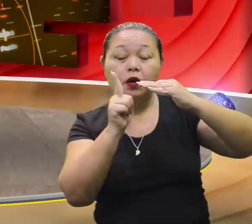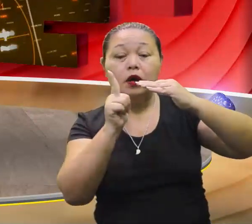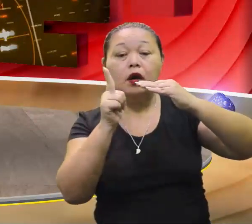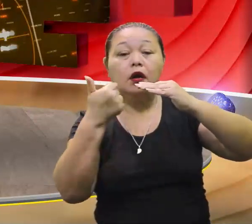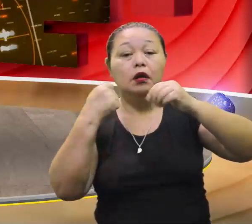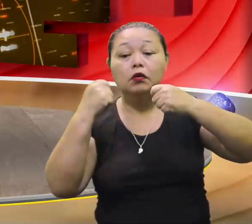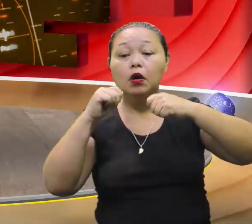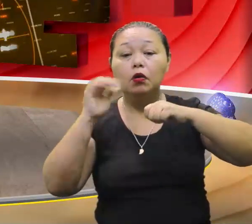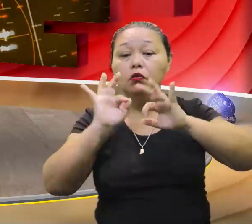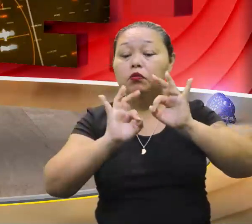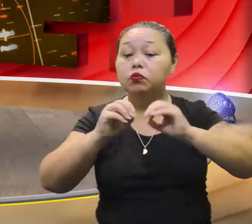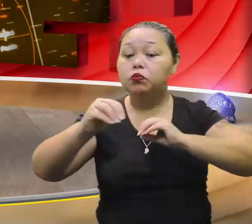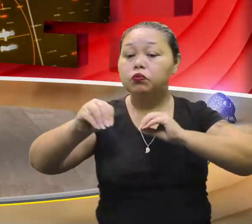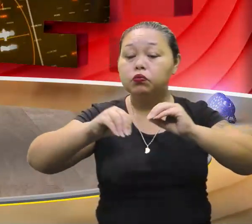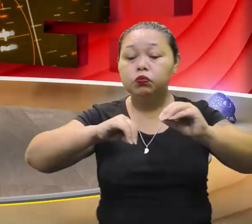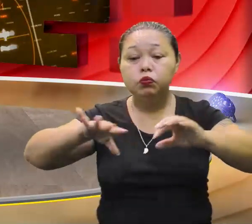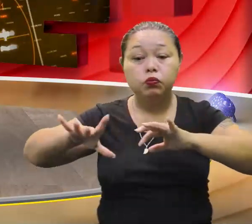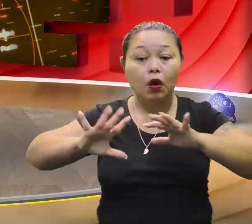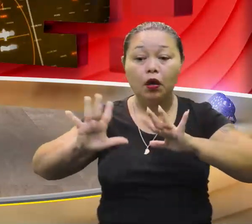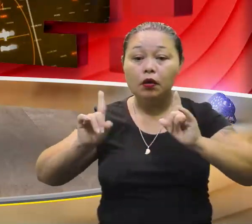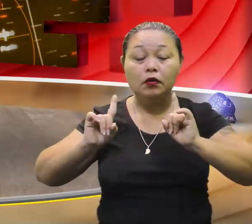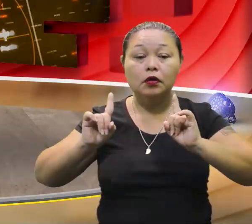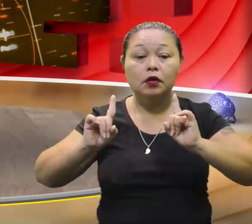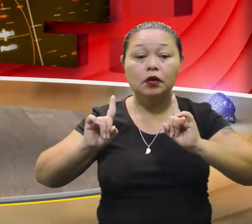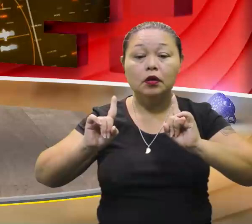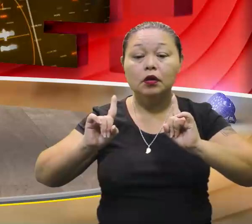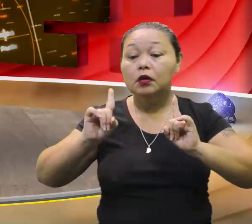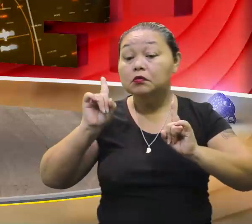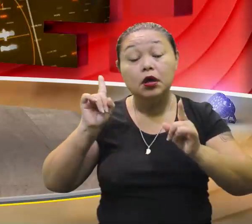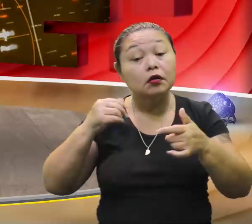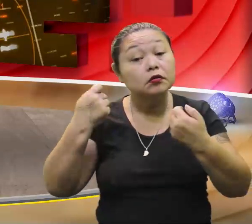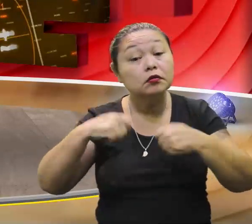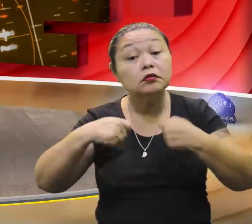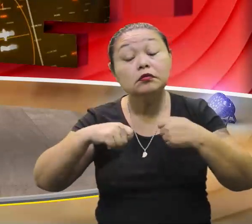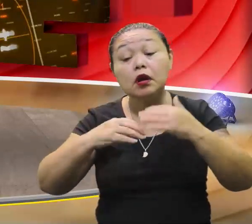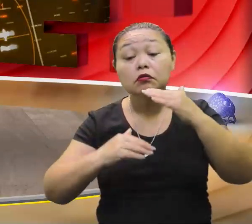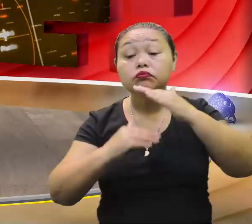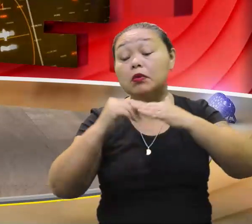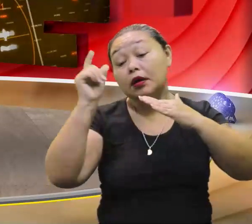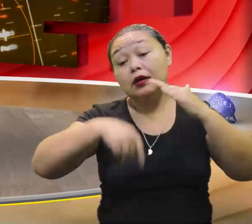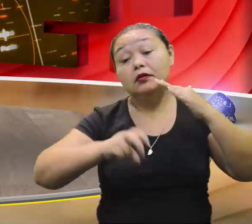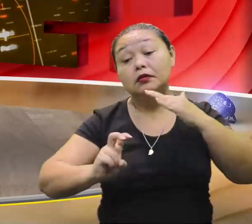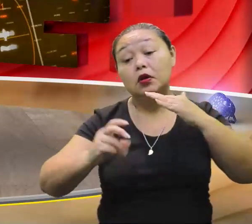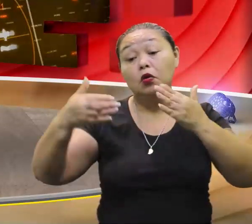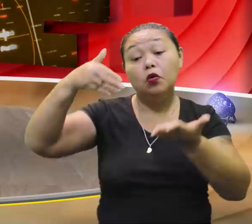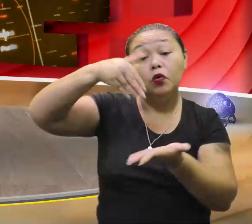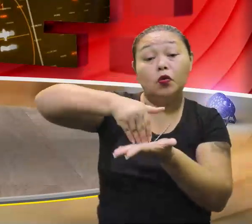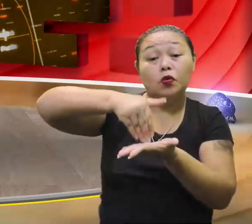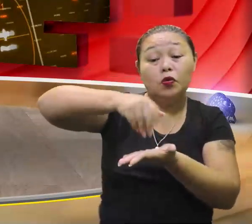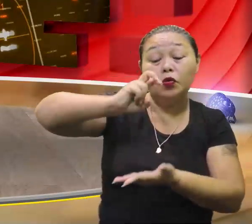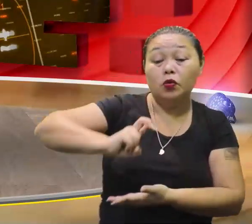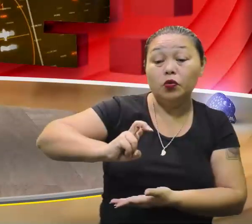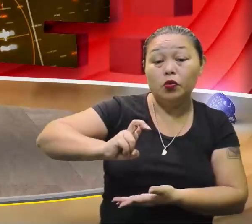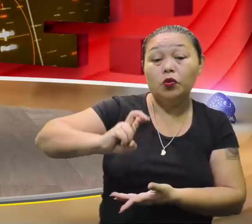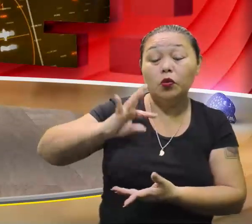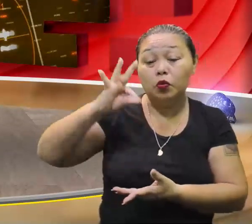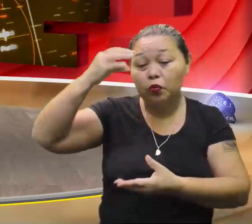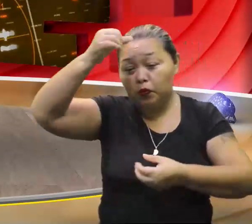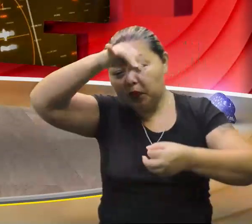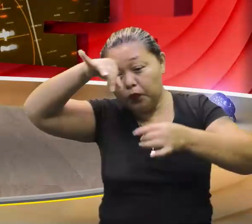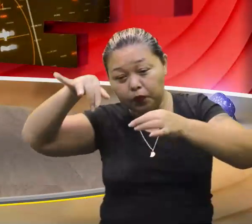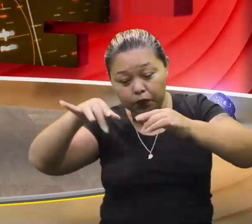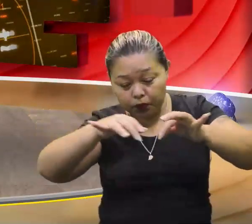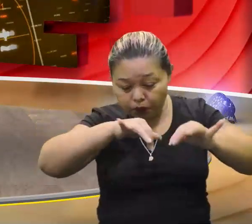sem ter nenhum tipo de dispositivo eletrônico ali. Sem dificuldades. Quem ia encher era o cinco, que era o último que estava lá embaixo, toda a água ia ser